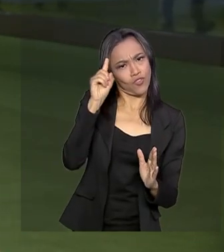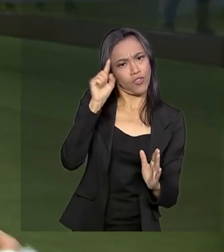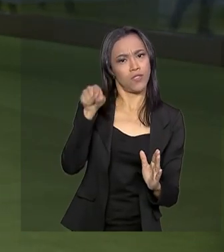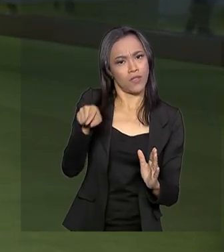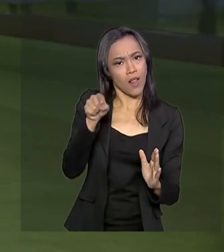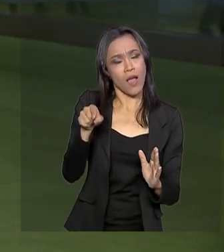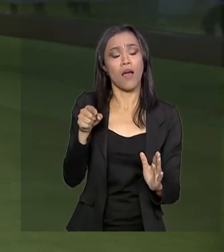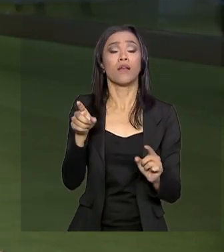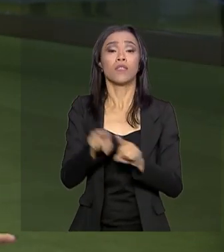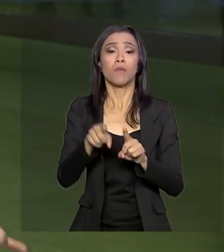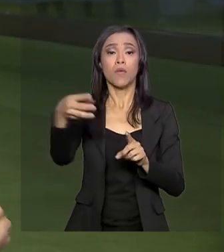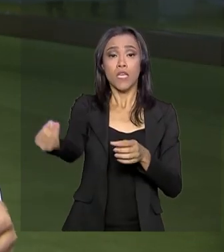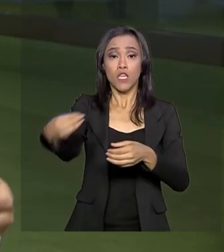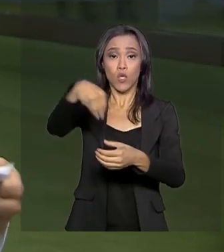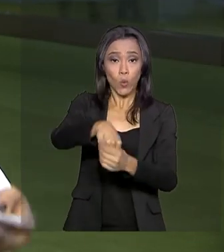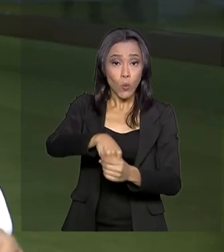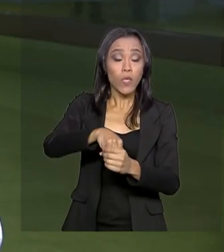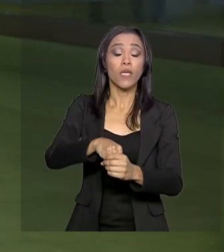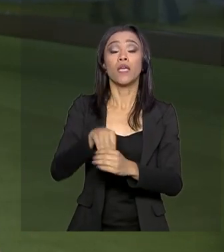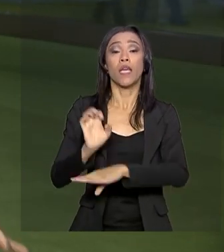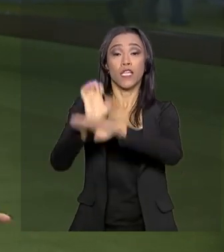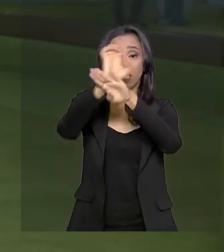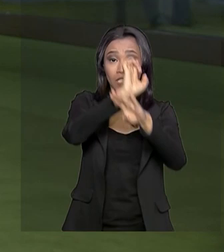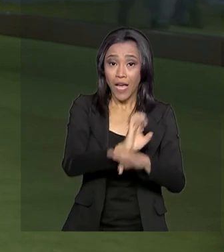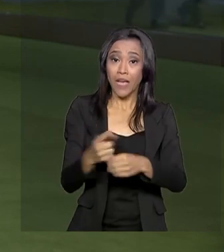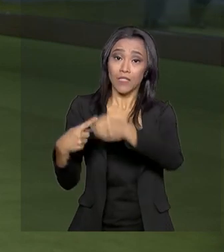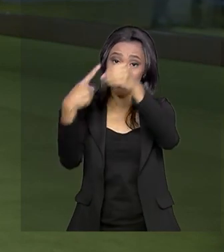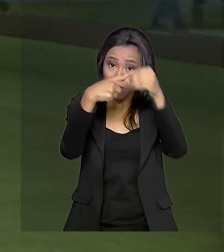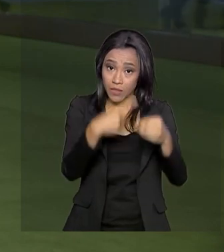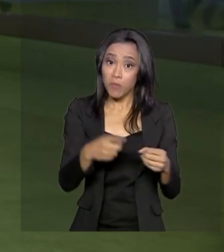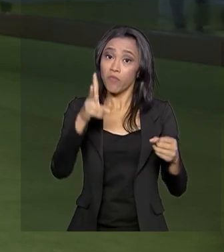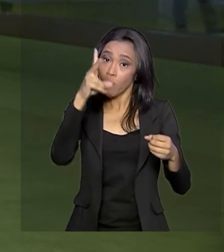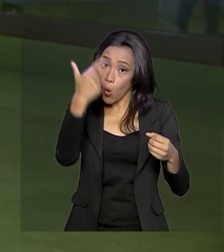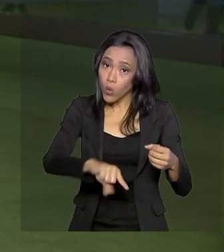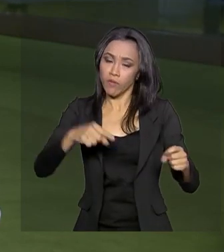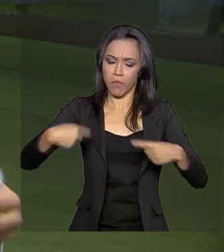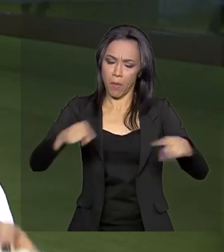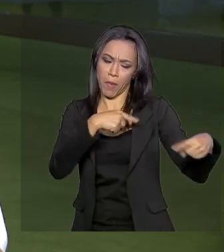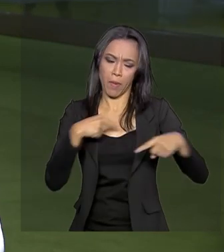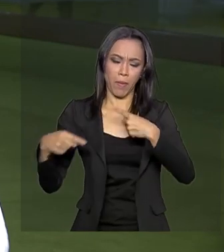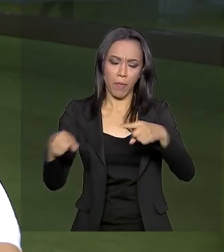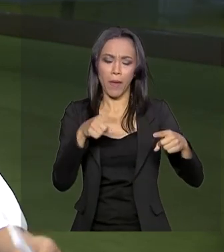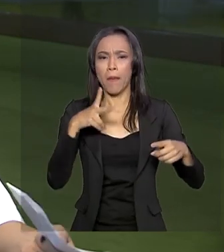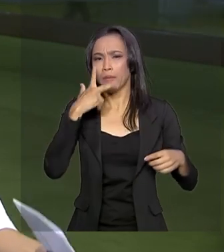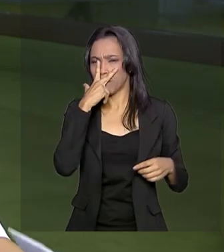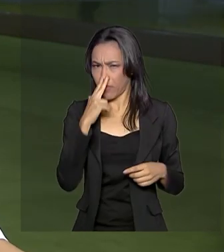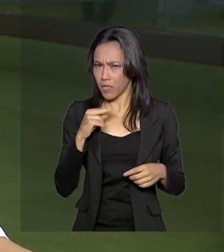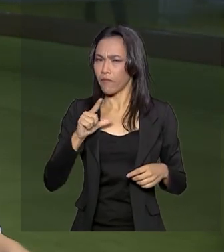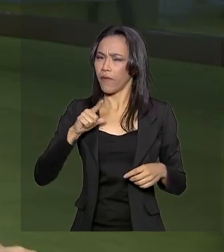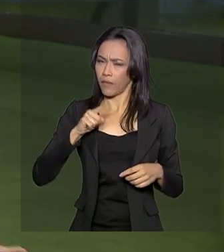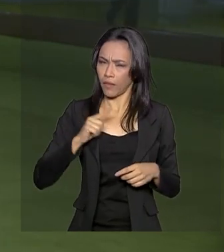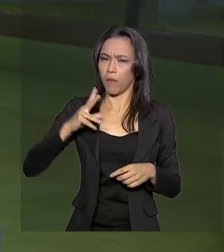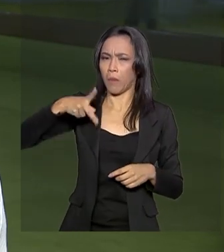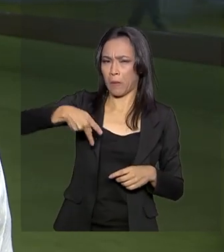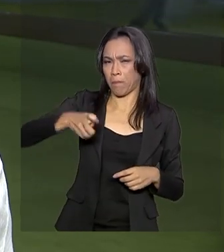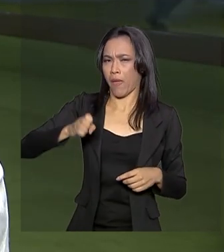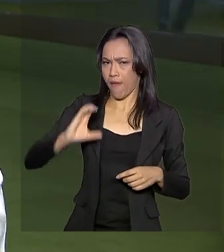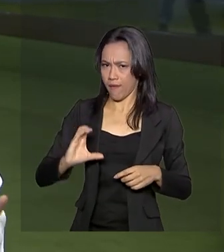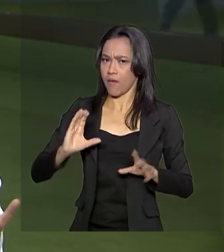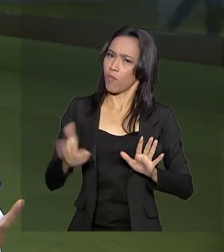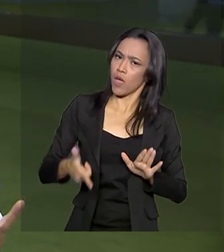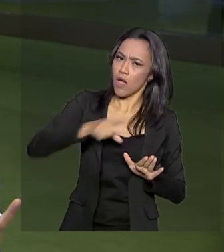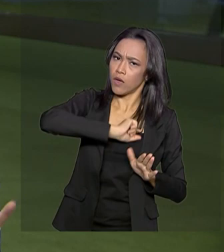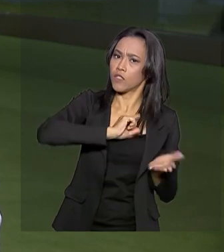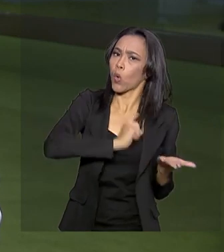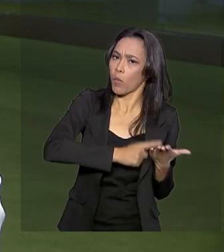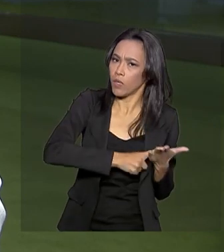inclusão de estados e municípios deve voltar para o debate, mas será tratada por meio de uma PEC paralela, como já havia sido acordado. E aí,